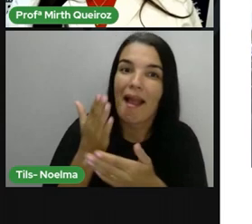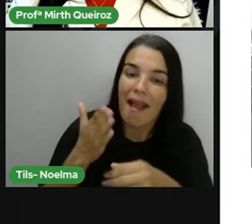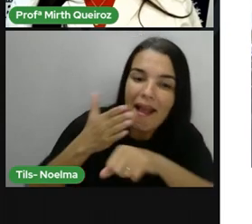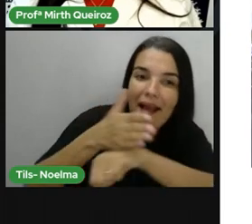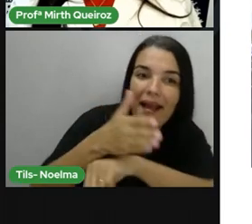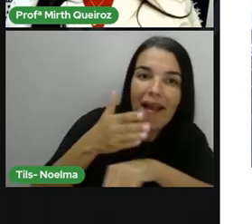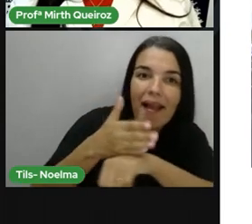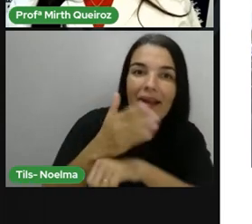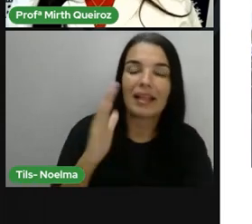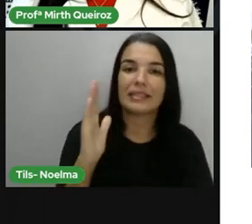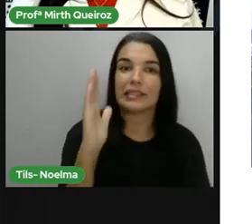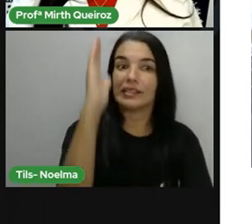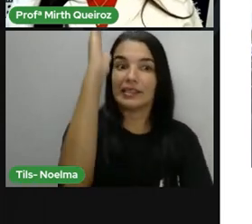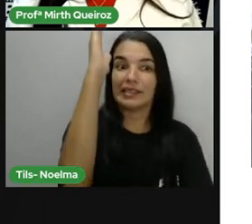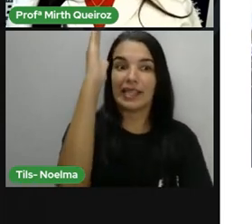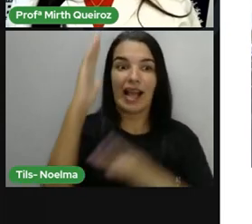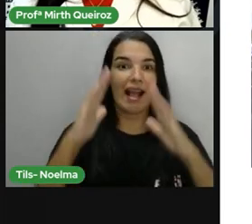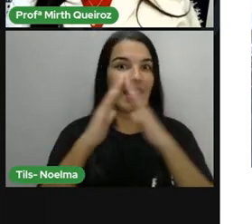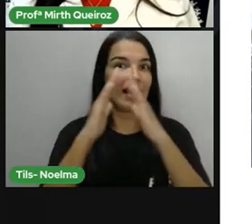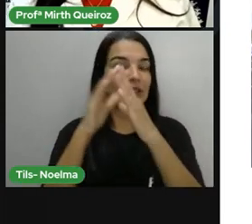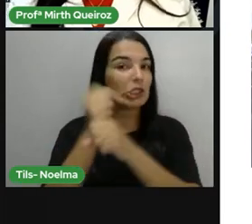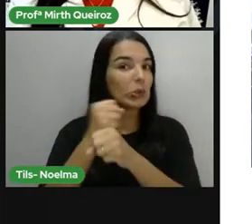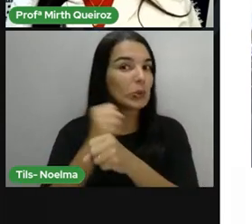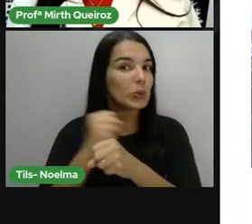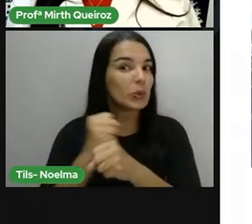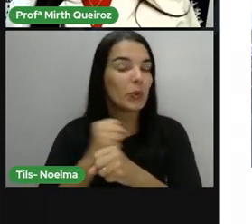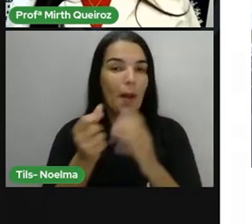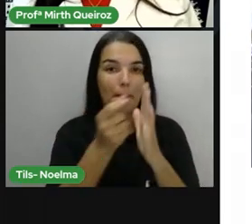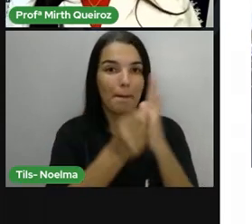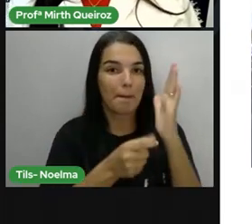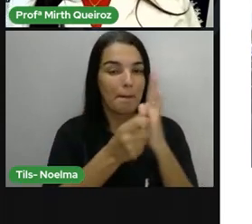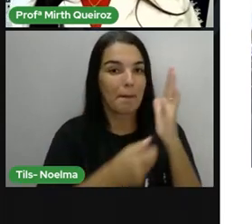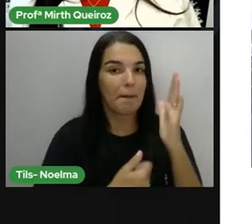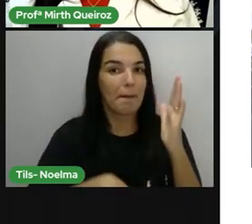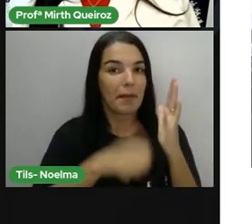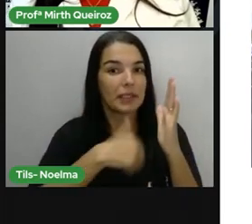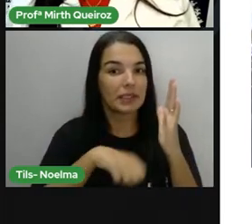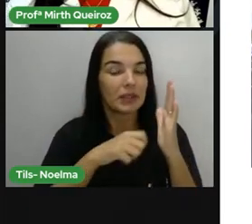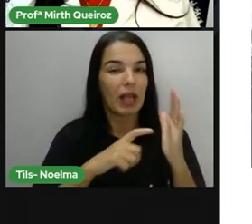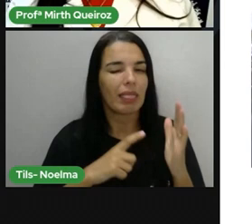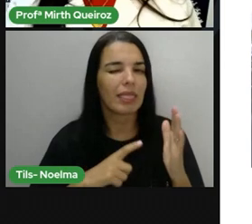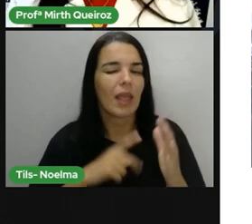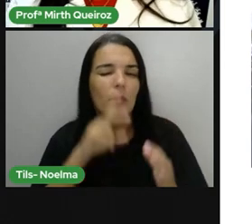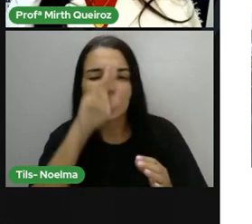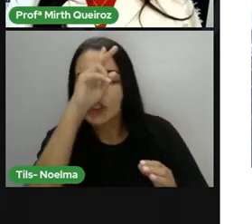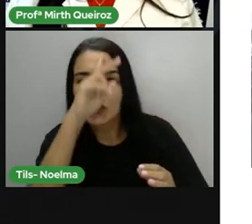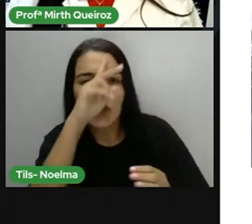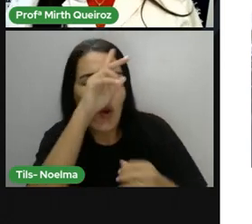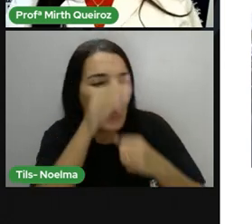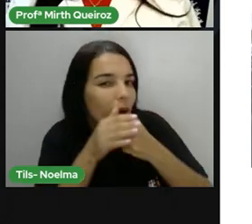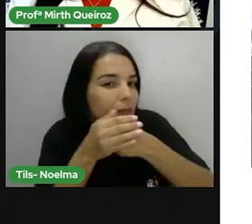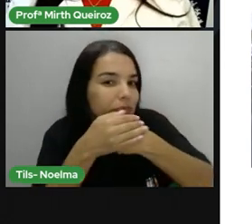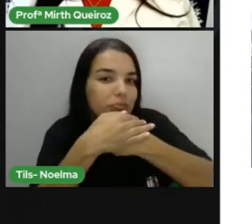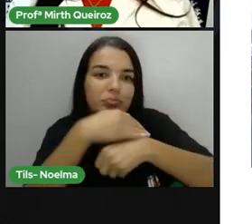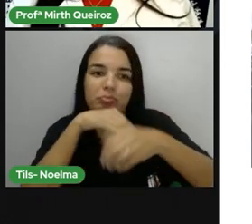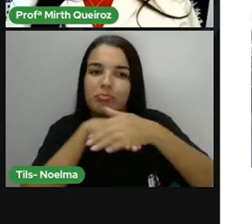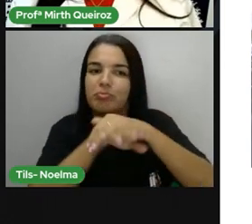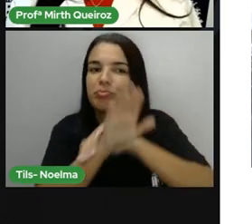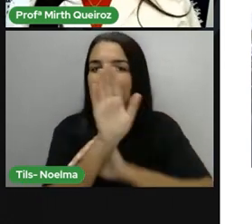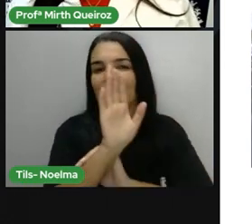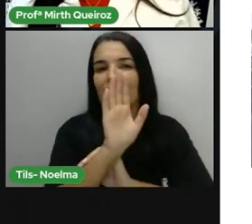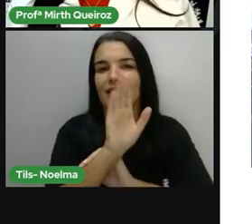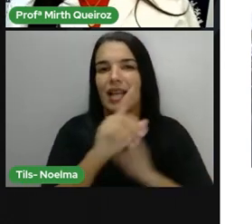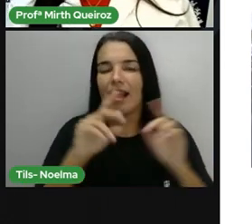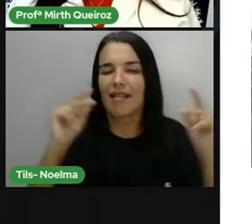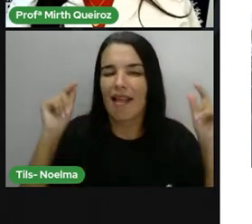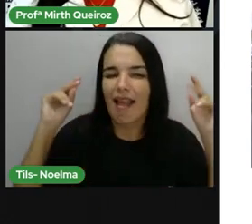patrimônios, né? Materiais, eles são carregados, dotados de uma história. E, geralmente, são